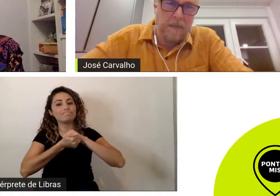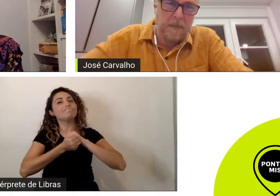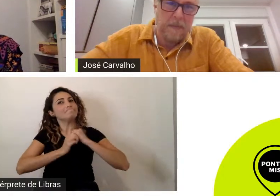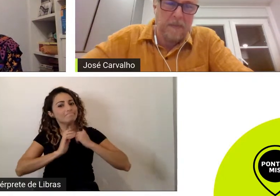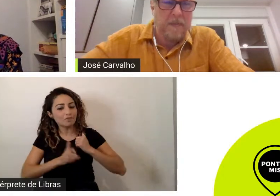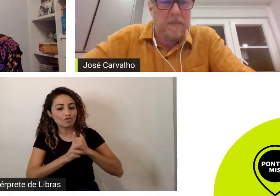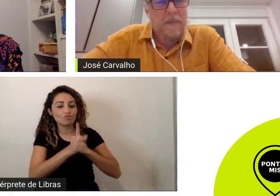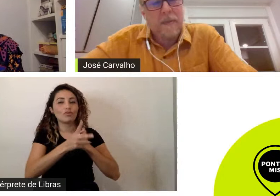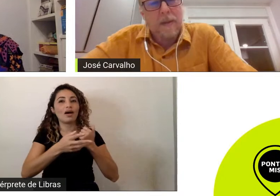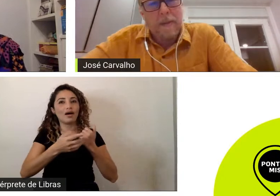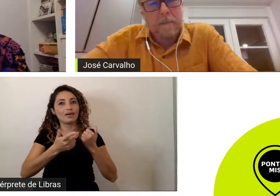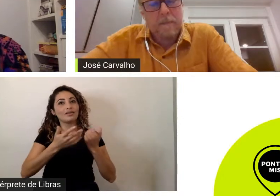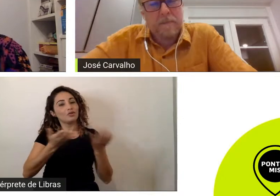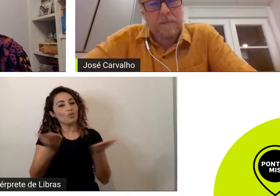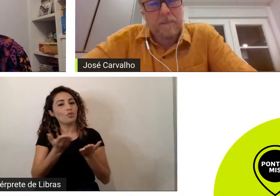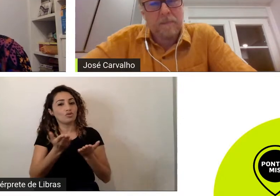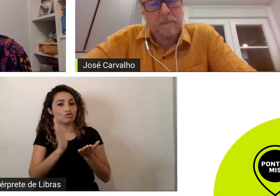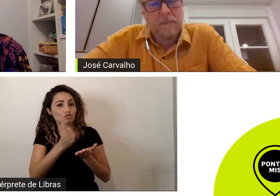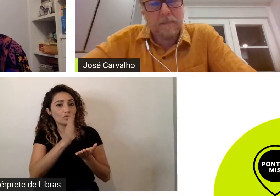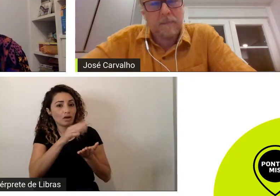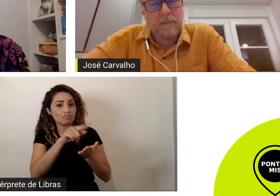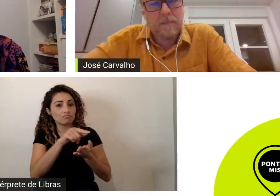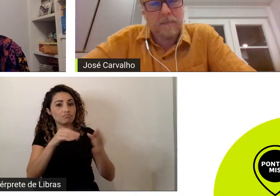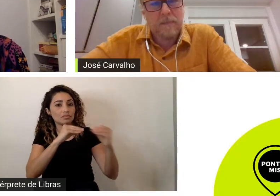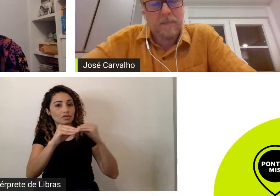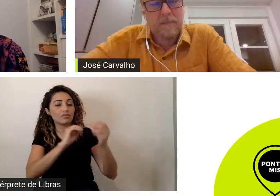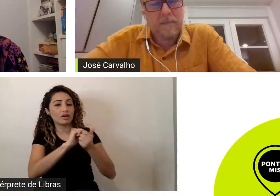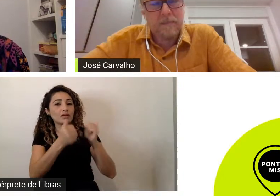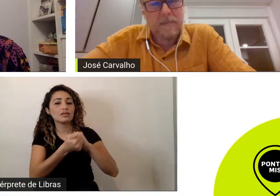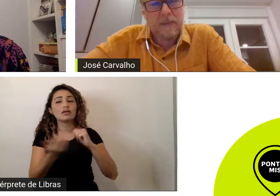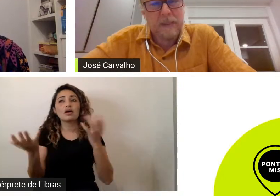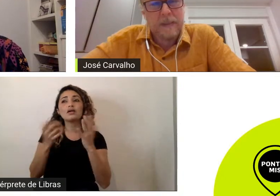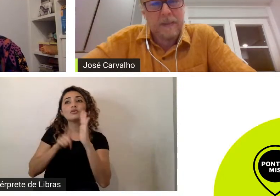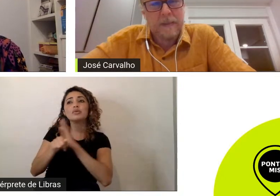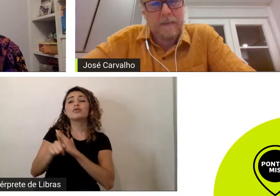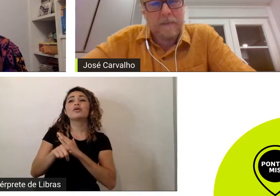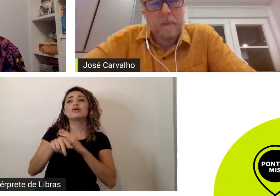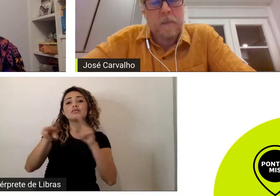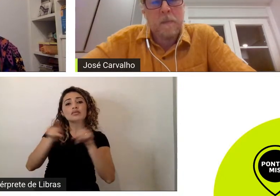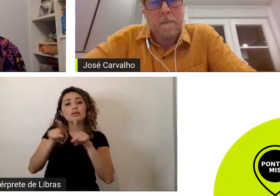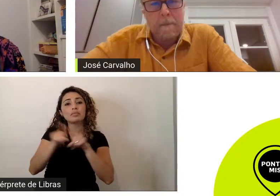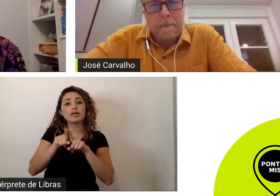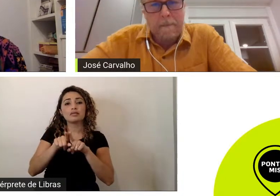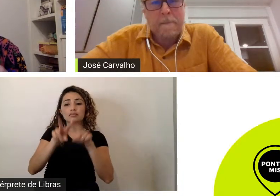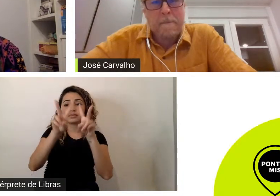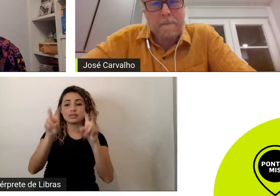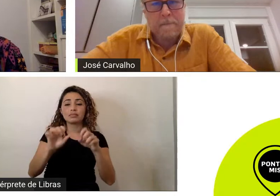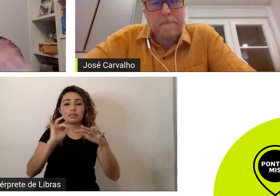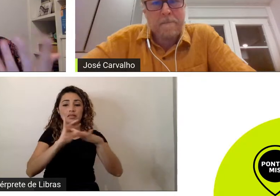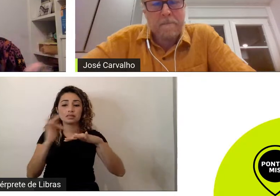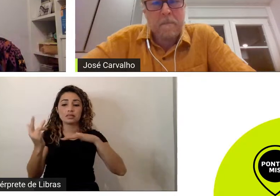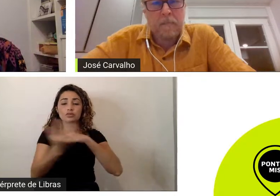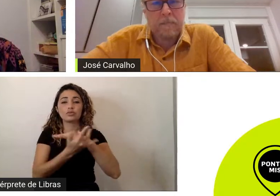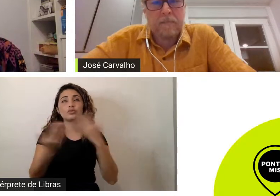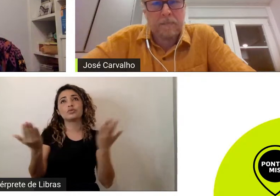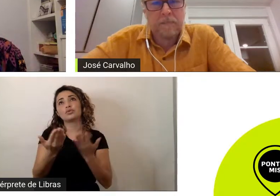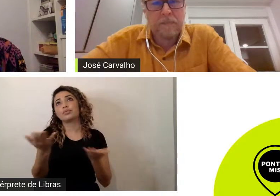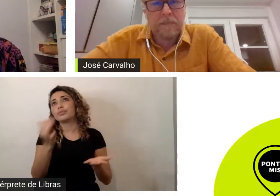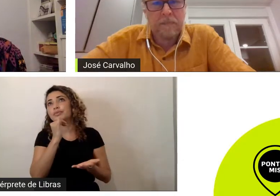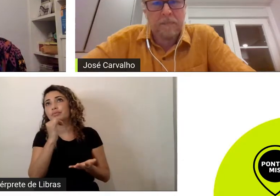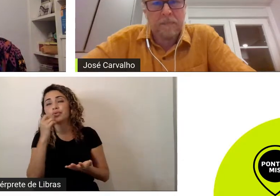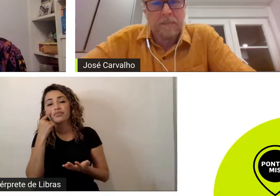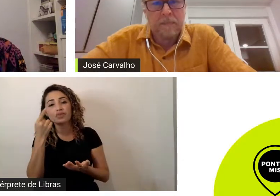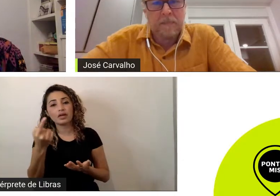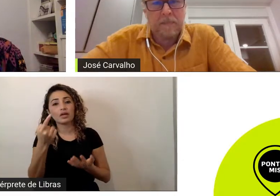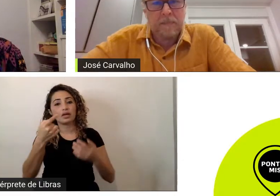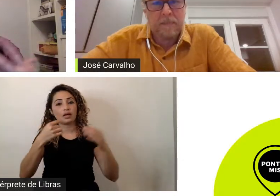perguntar essa coisa do fenômeno também das redes sociais porque hoje a gente vê novelas ou filmes